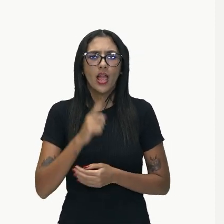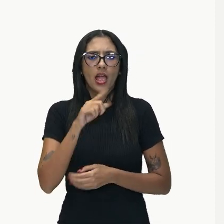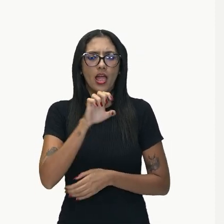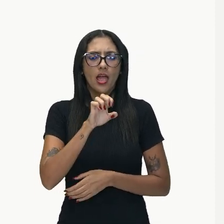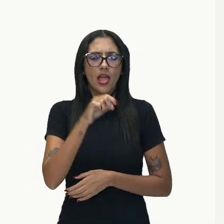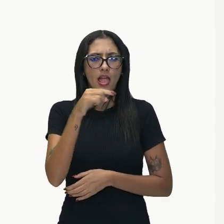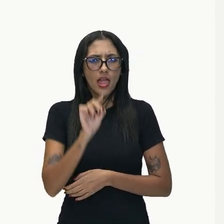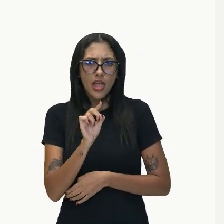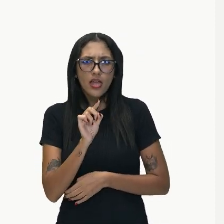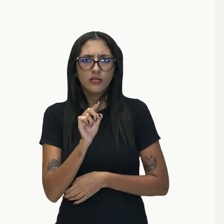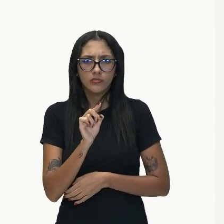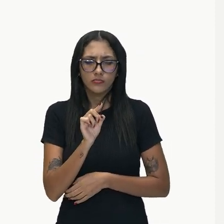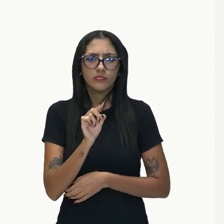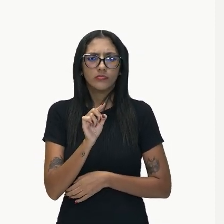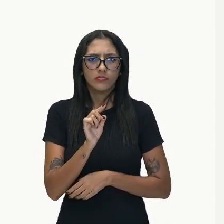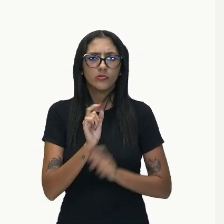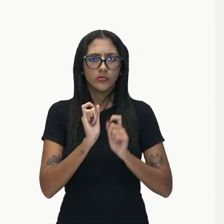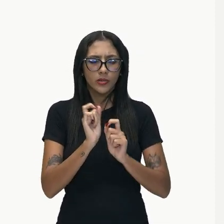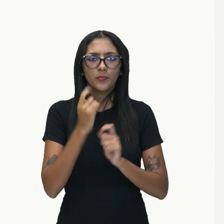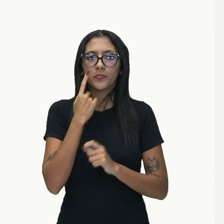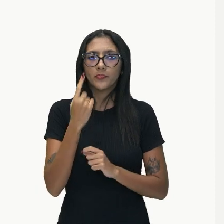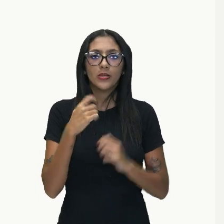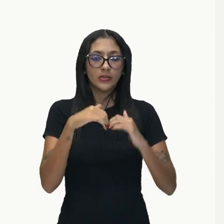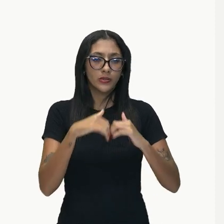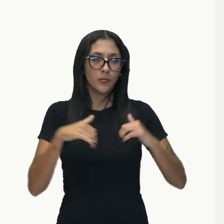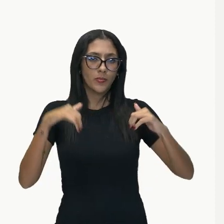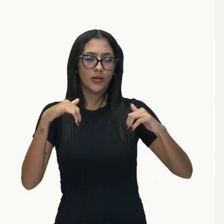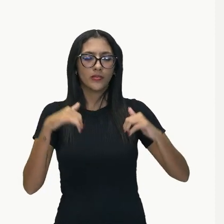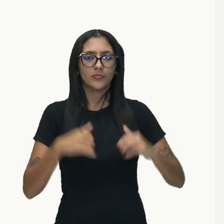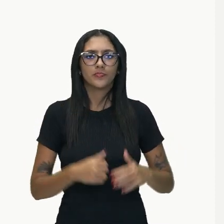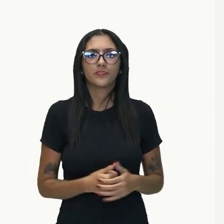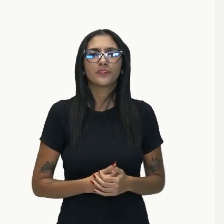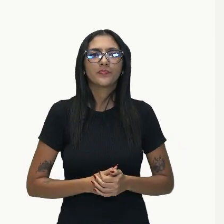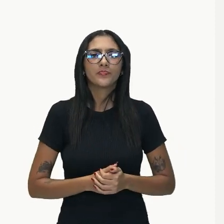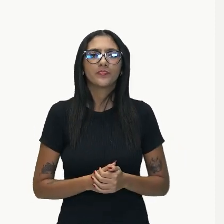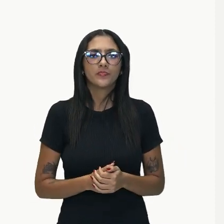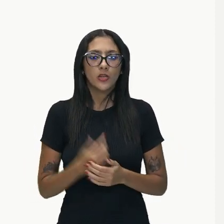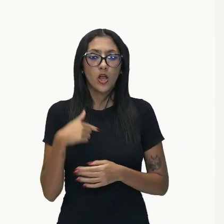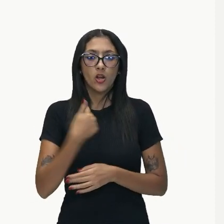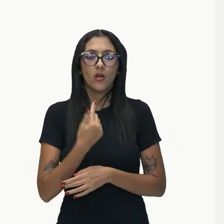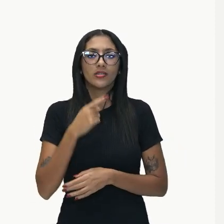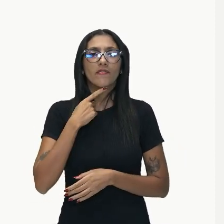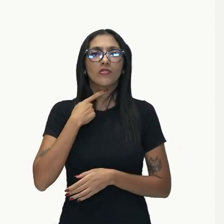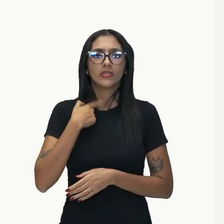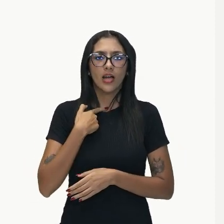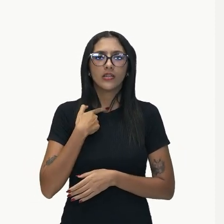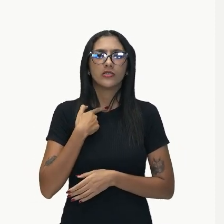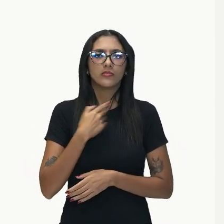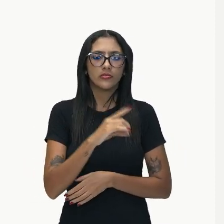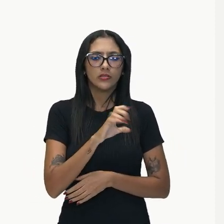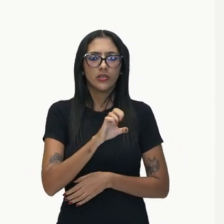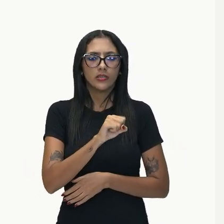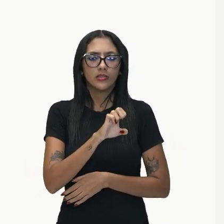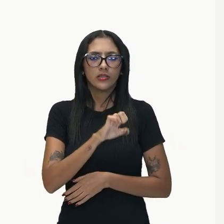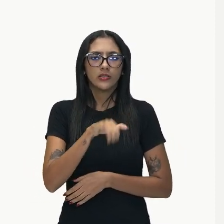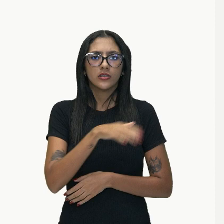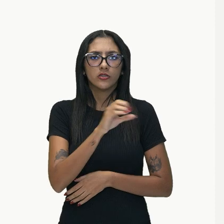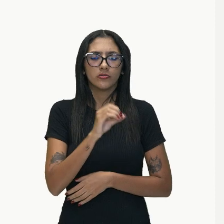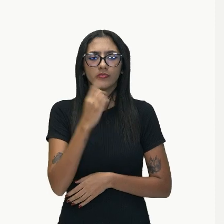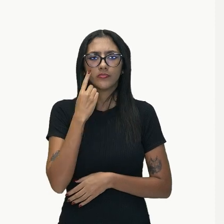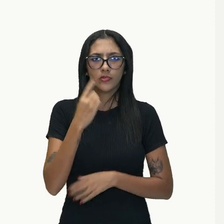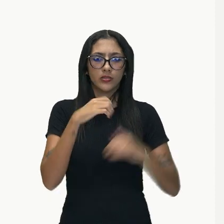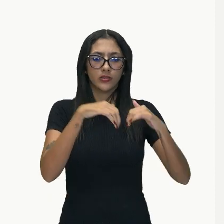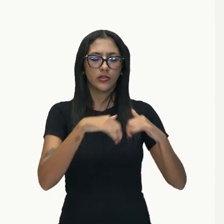Observem, gente, a oração principal, aqui, nosso desejo é... Está aqui a nossa primeira